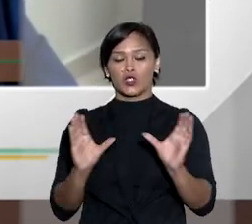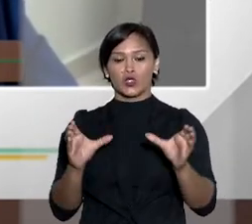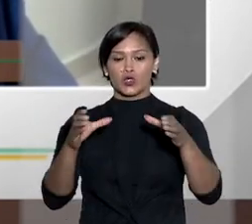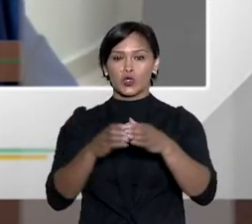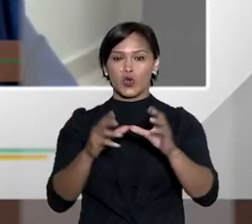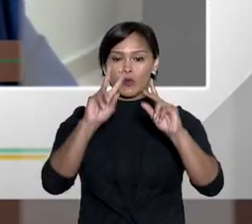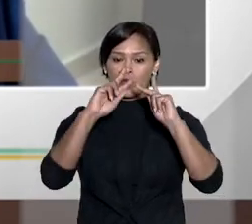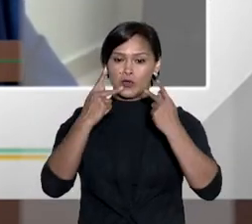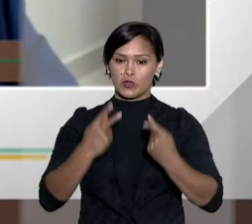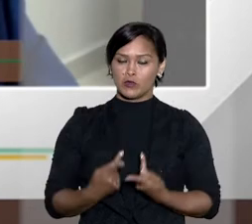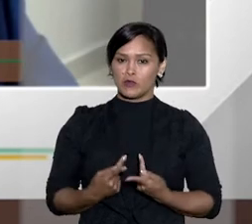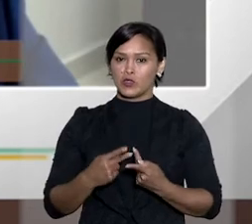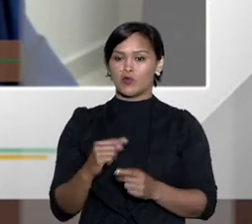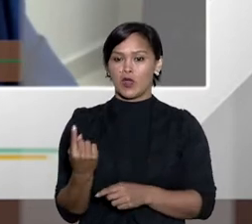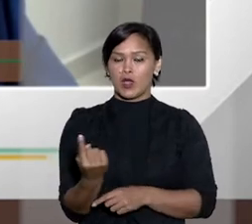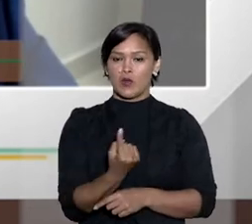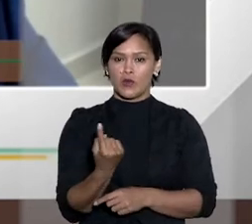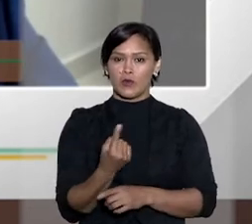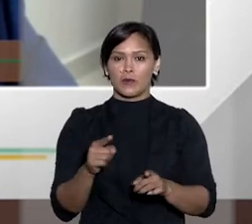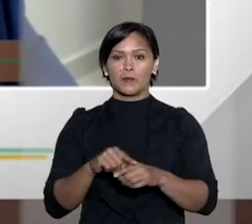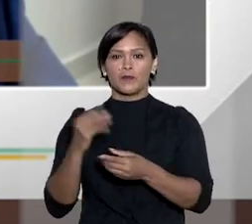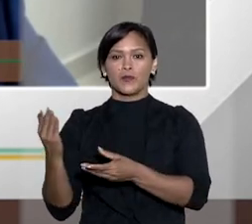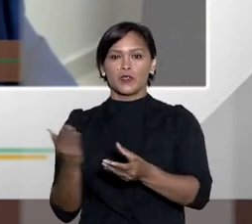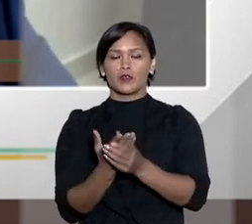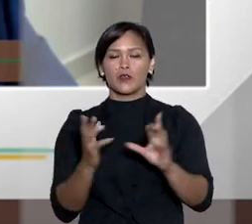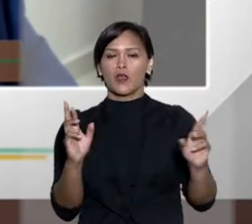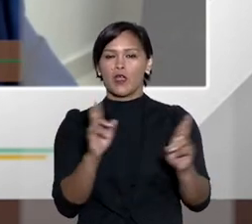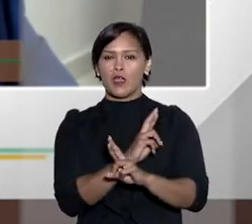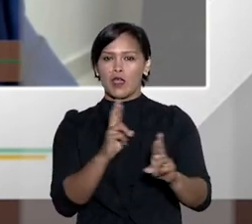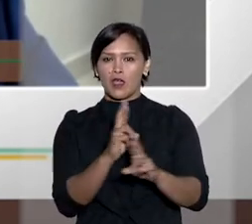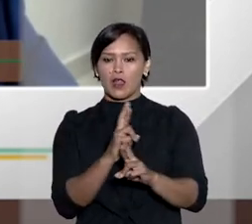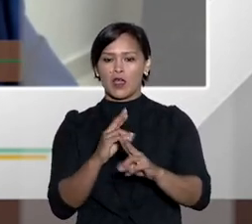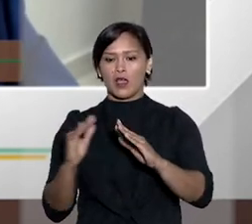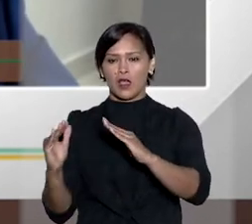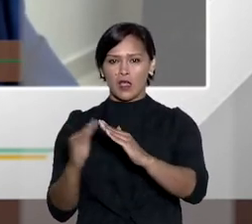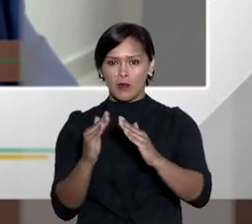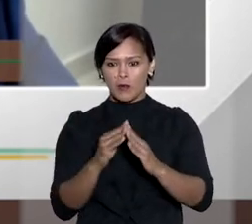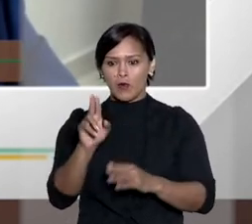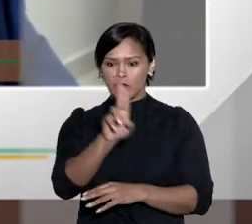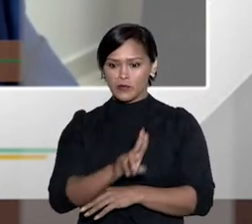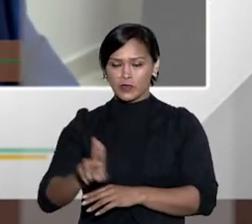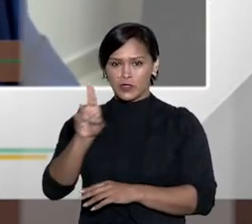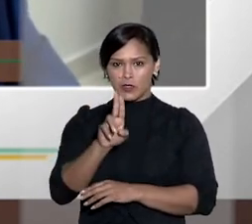individuais homogêneos, ações relativas a imóveis da União,